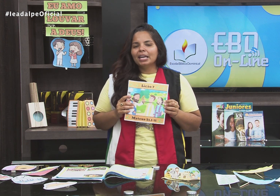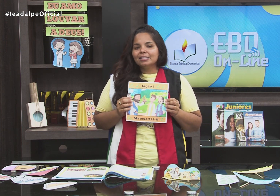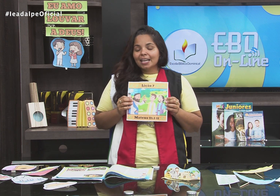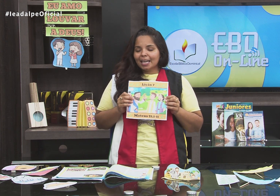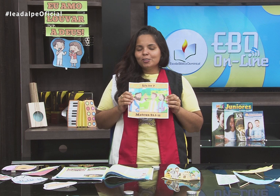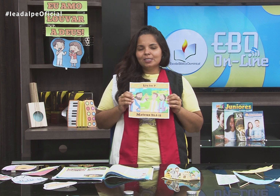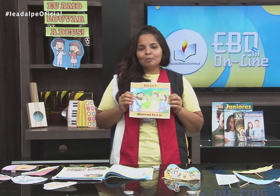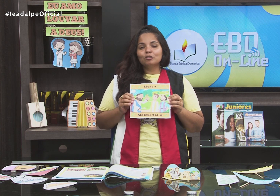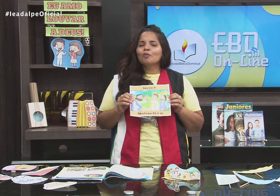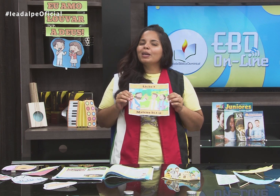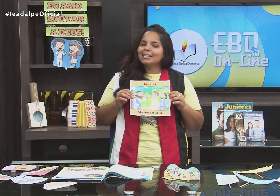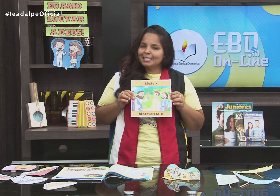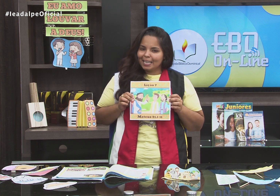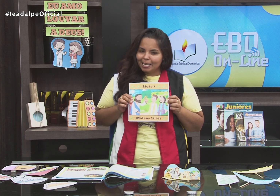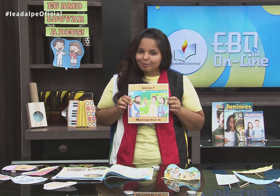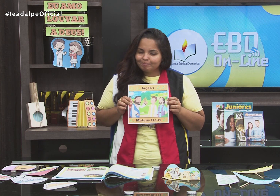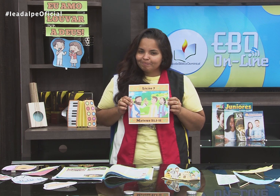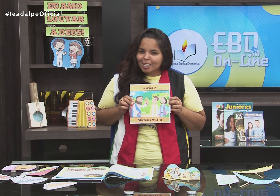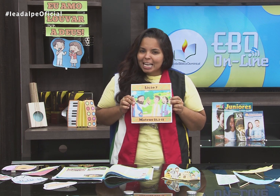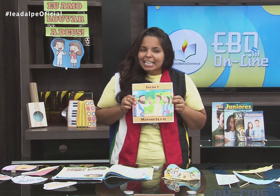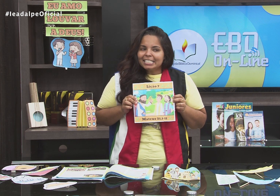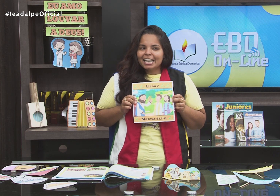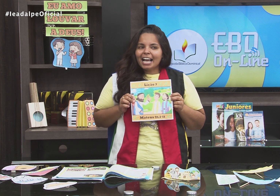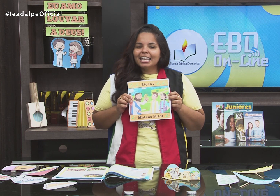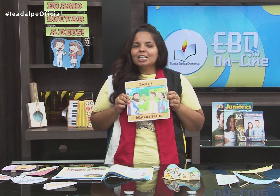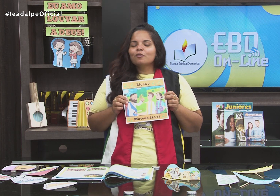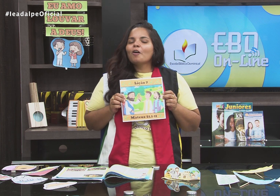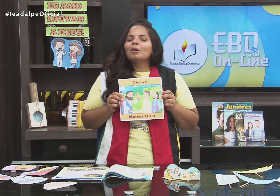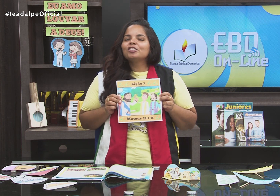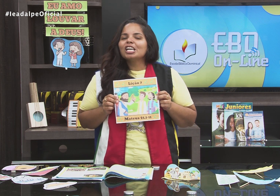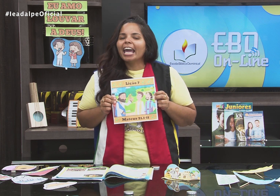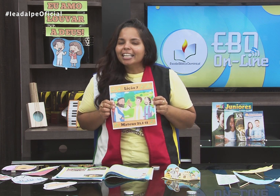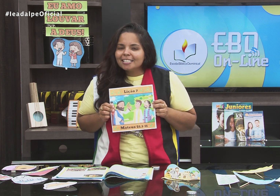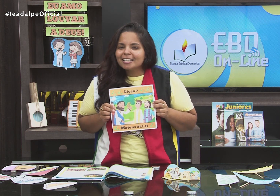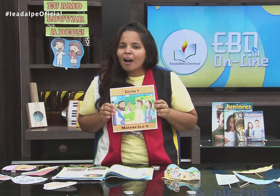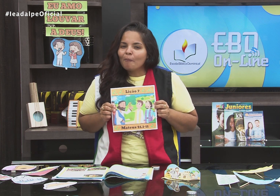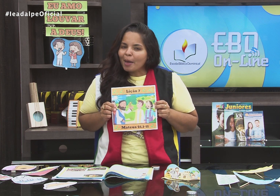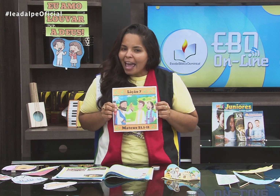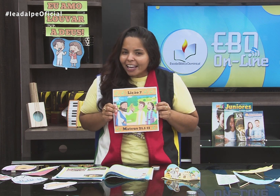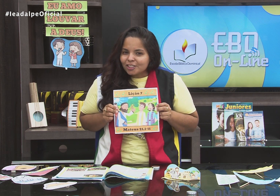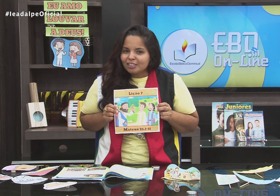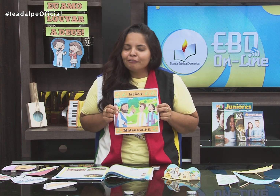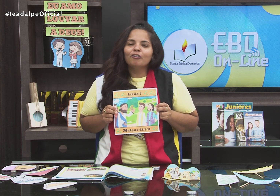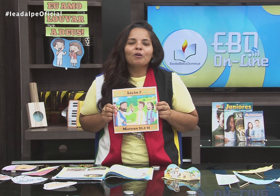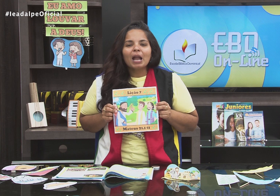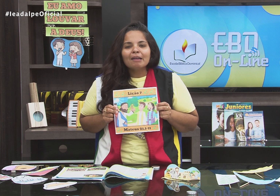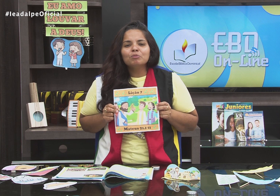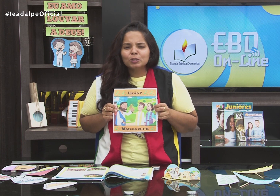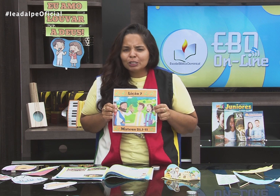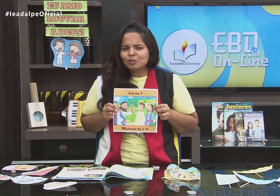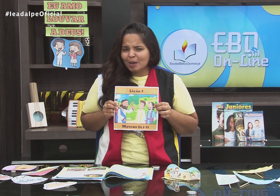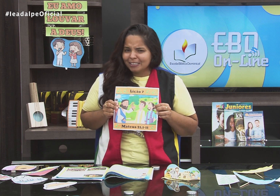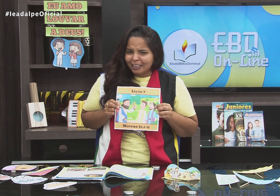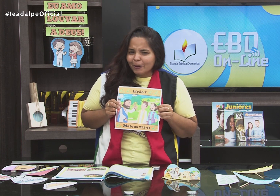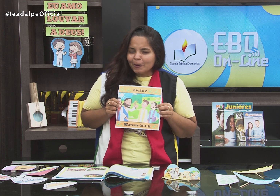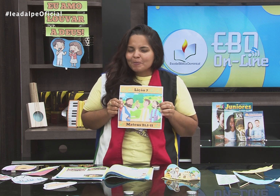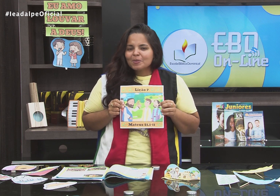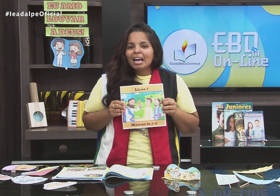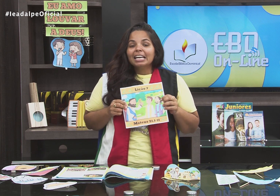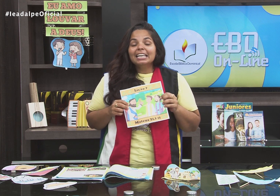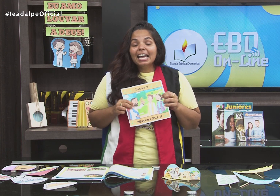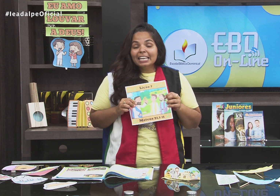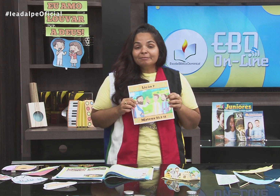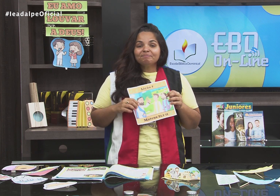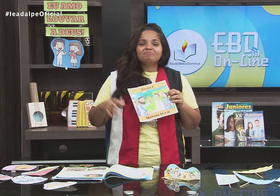será que realmente aqueles discípulos obedeceram? Será que eles foram obedientes ao mestre e foram lá em busca do jumentinho?